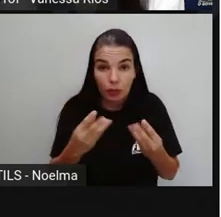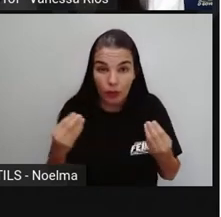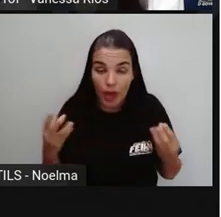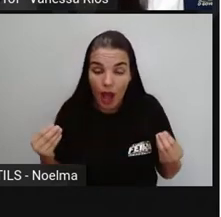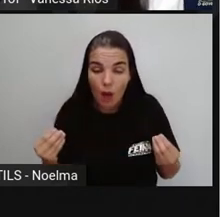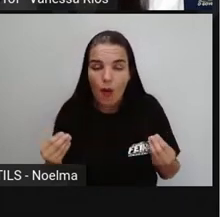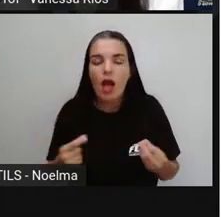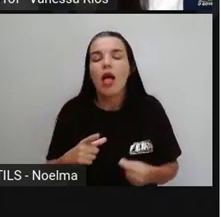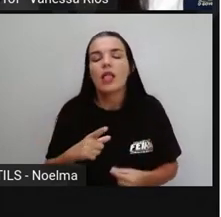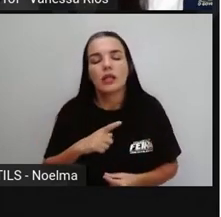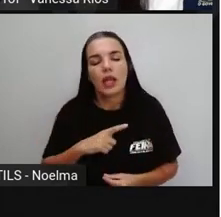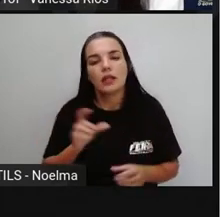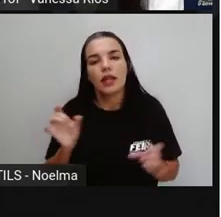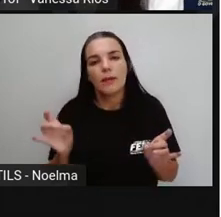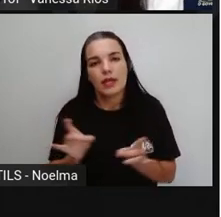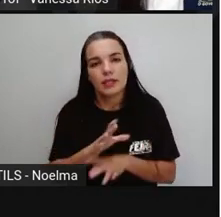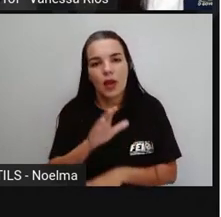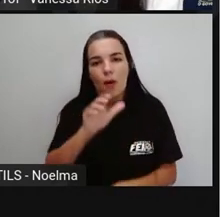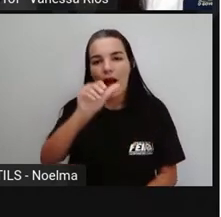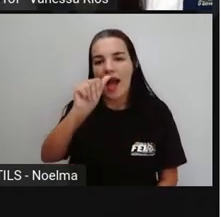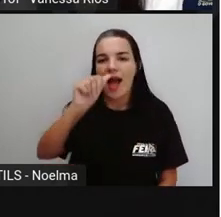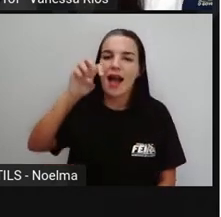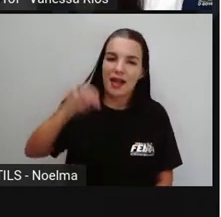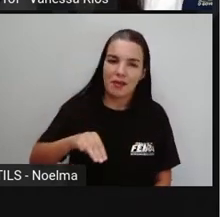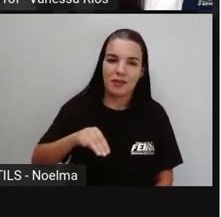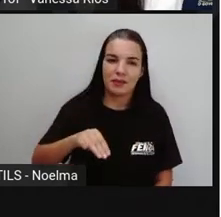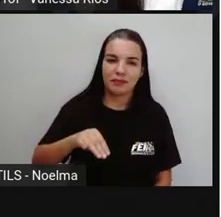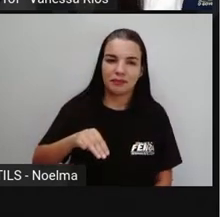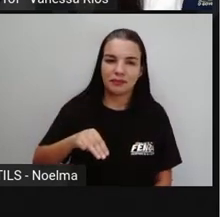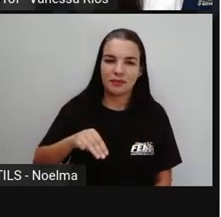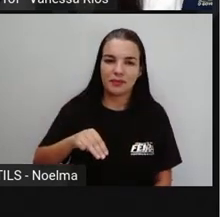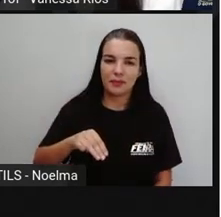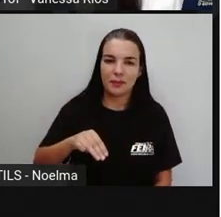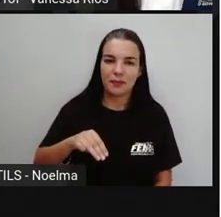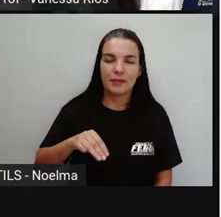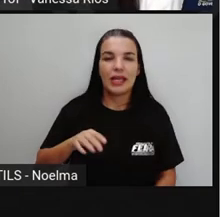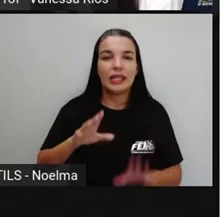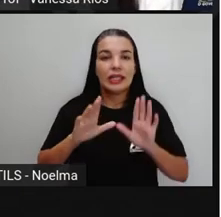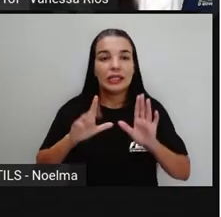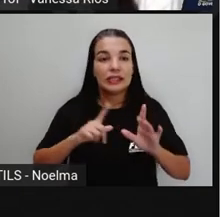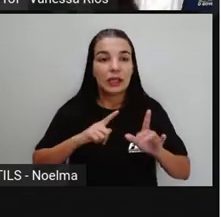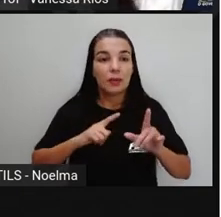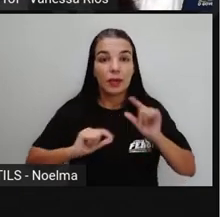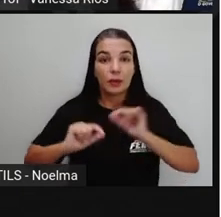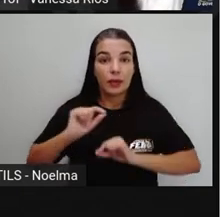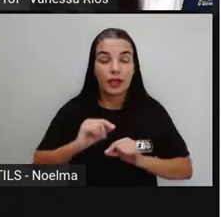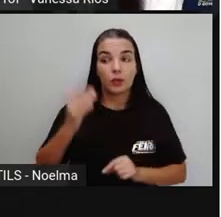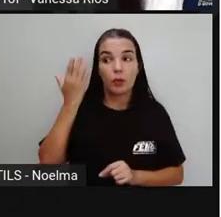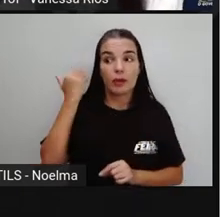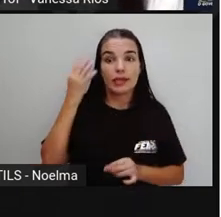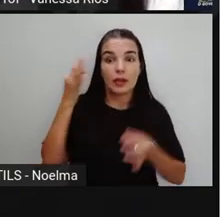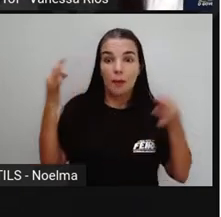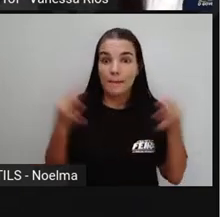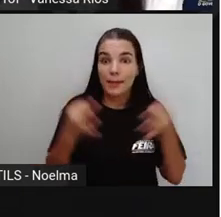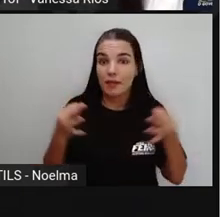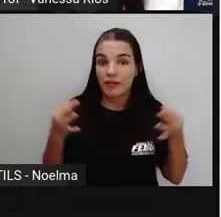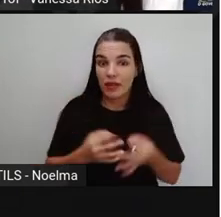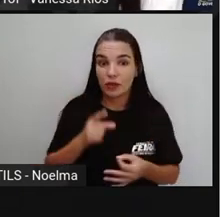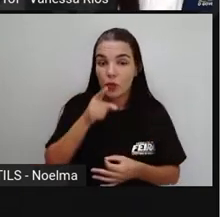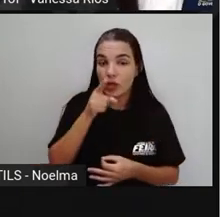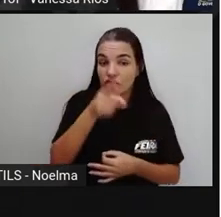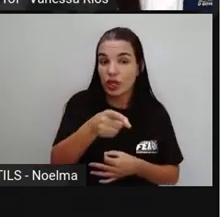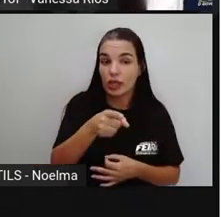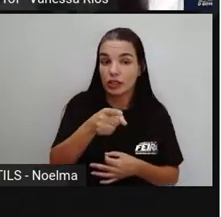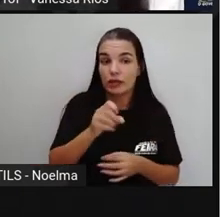em an. É a terminação da terceira pessoa do plural do pretérito perfeito, do indicativo,